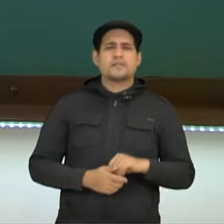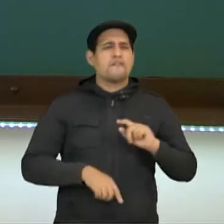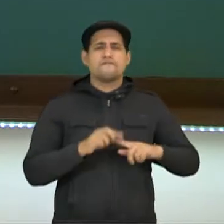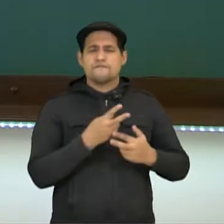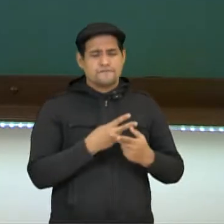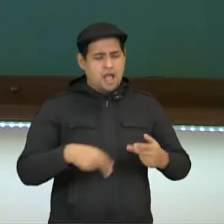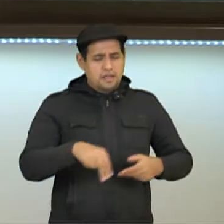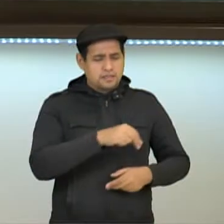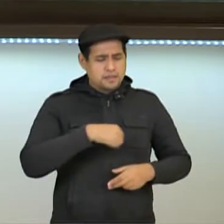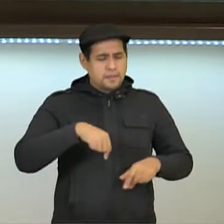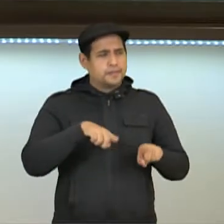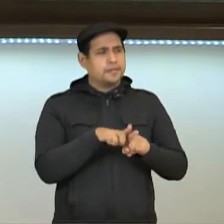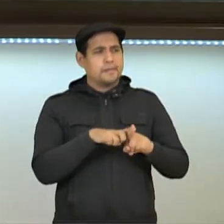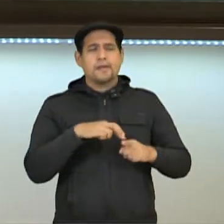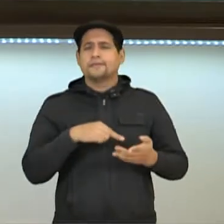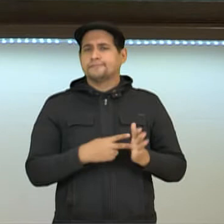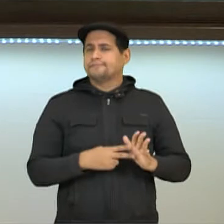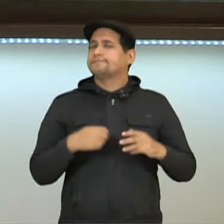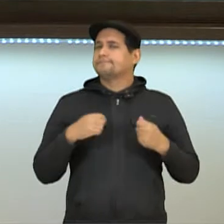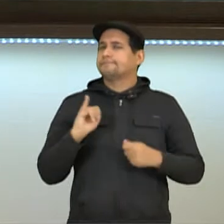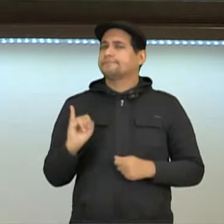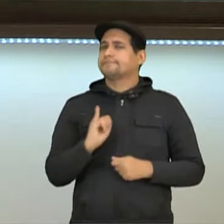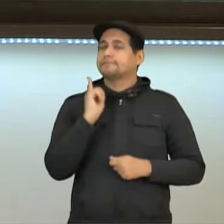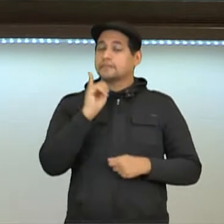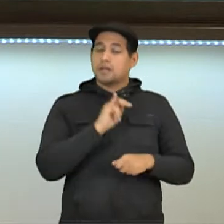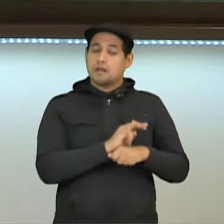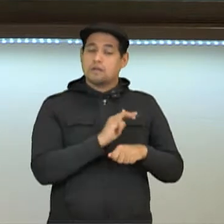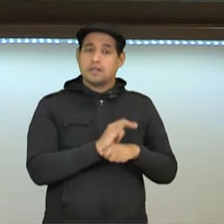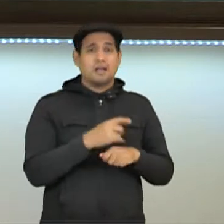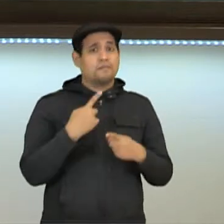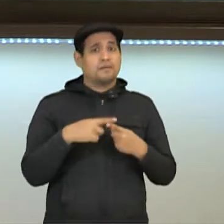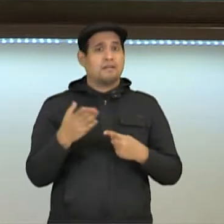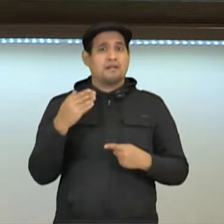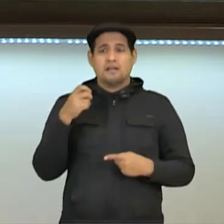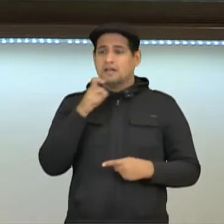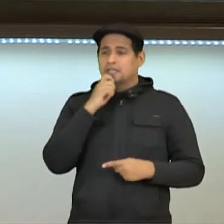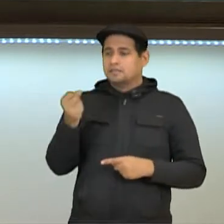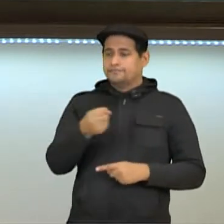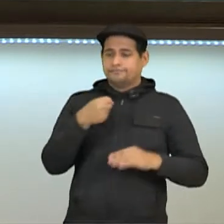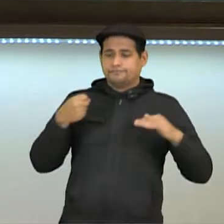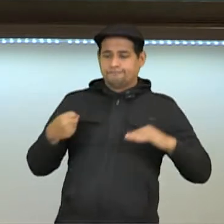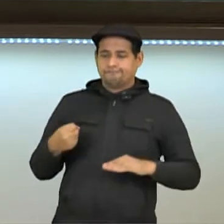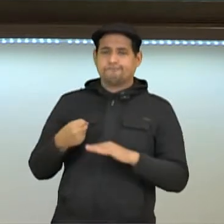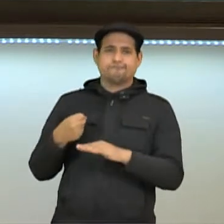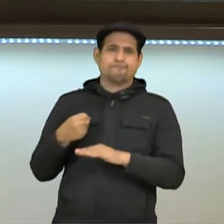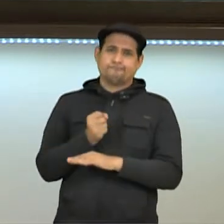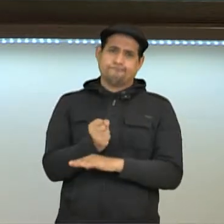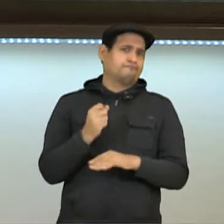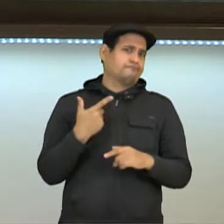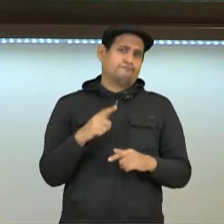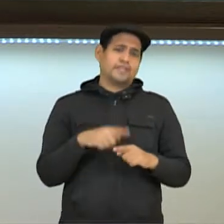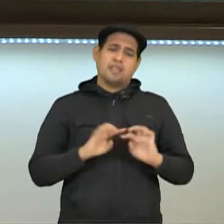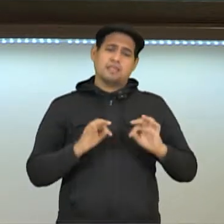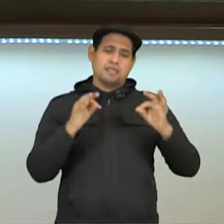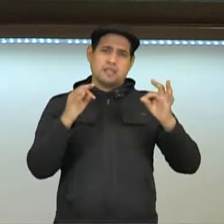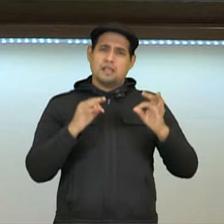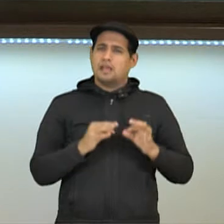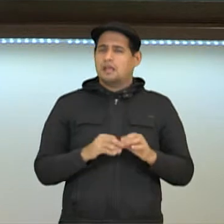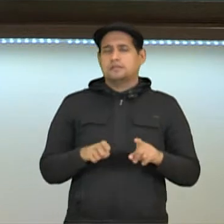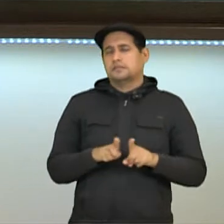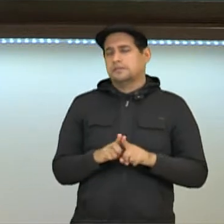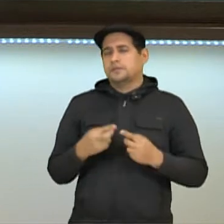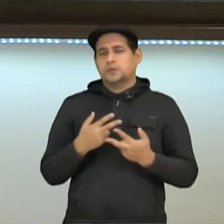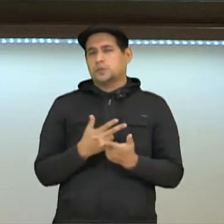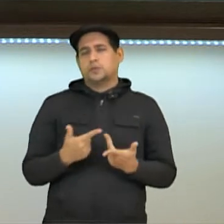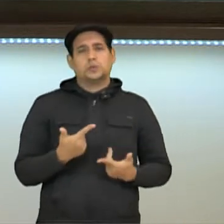temperos que eram necessários para a conservação dos alimentos, pois naquele período não havia tecnologia para refrigerar